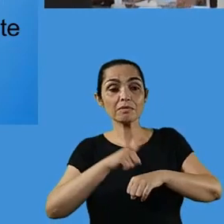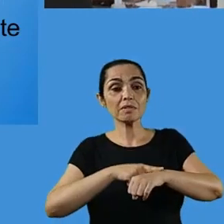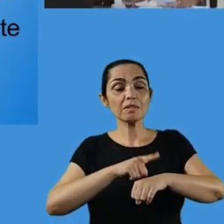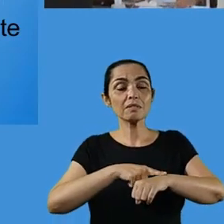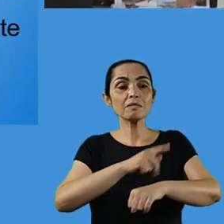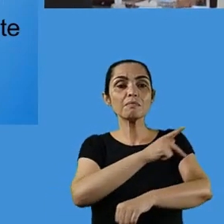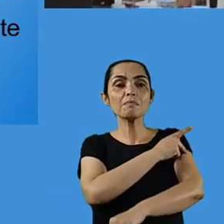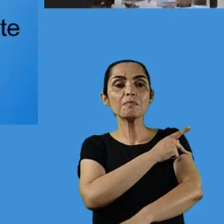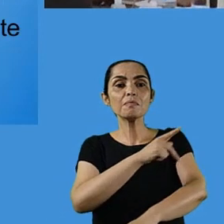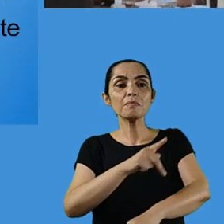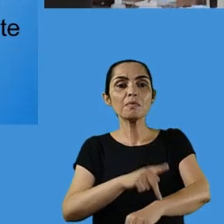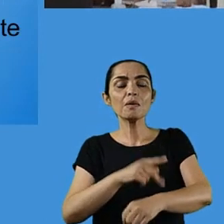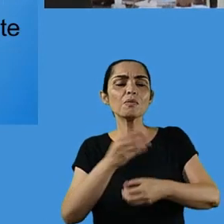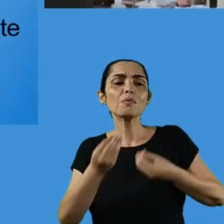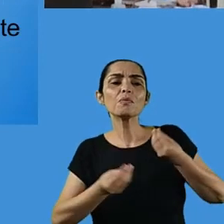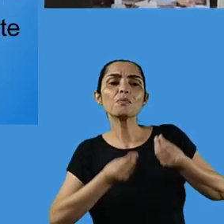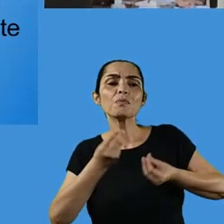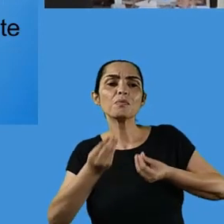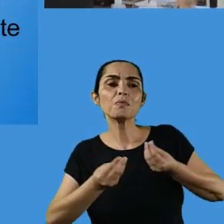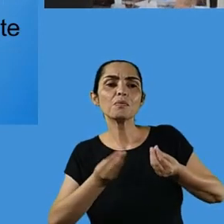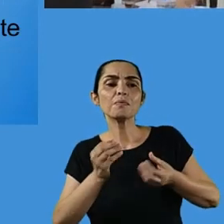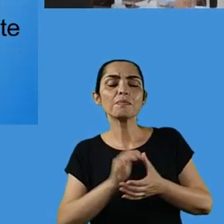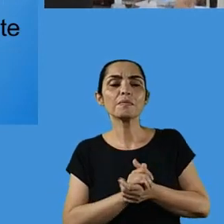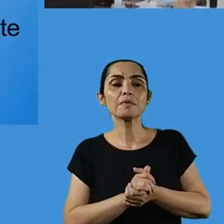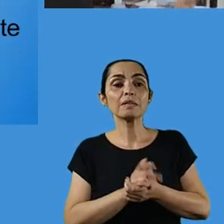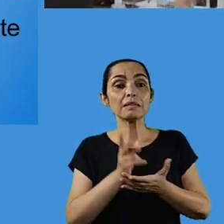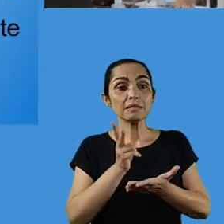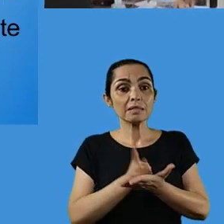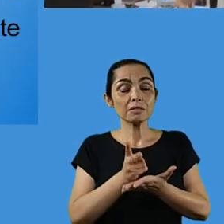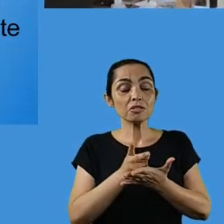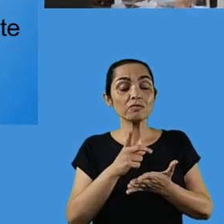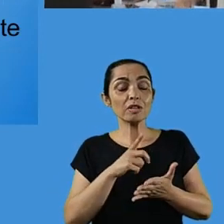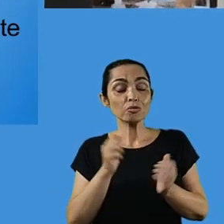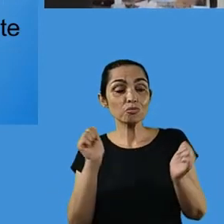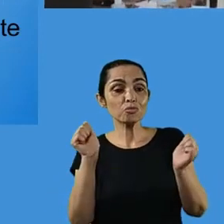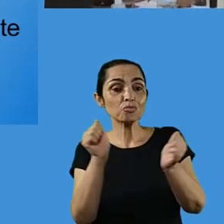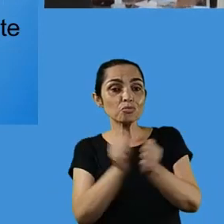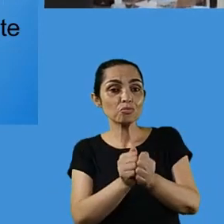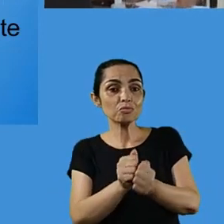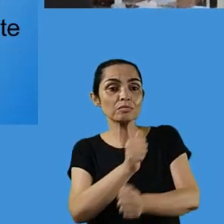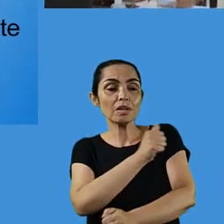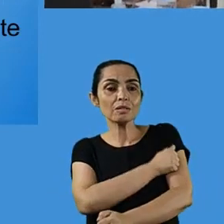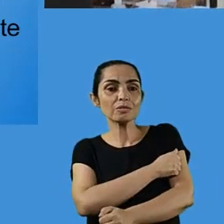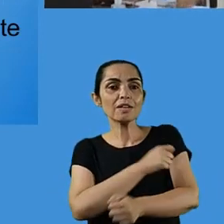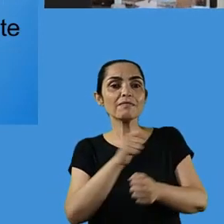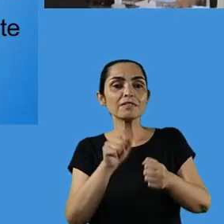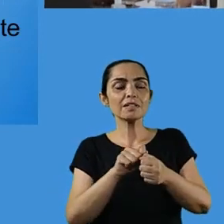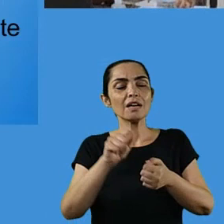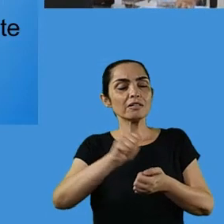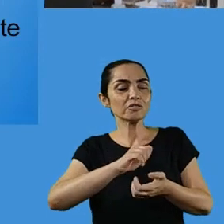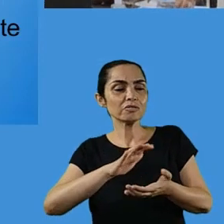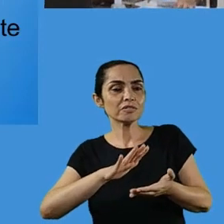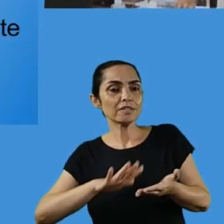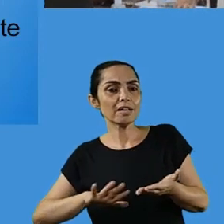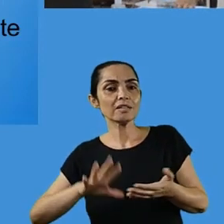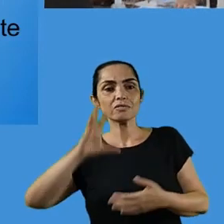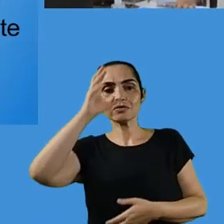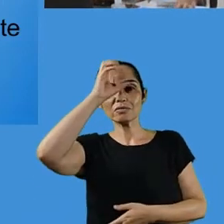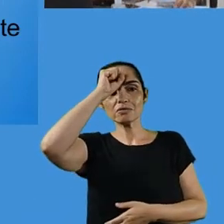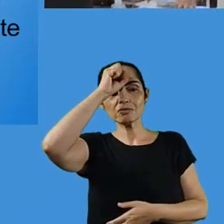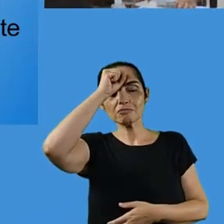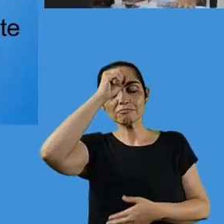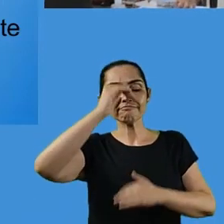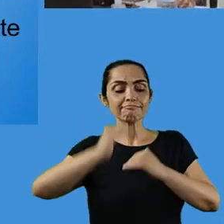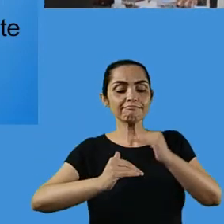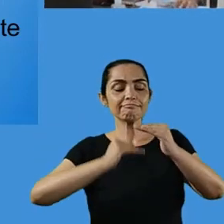benefício da aprendizagem. E aí, nós teremos agora uma realidade diferenciada. Antigamente, tínhamos, antes do dia